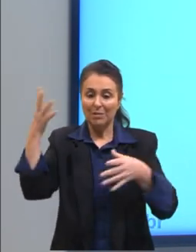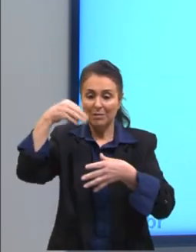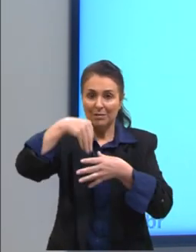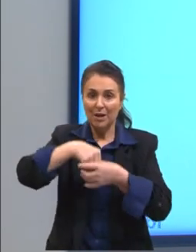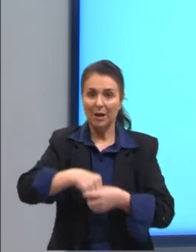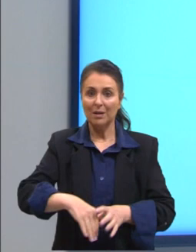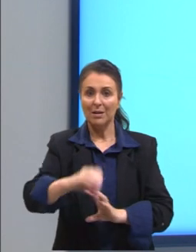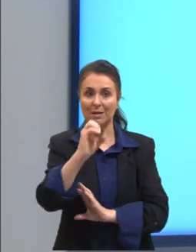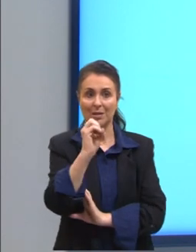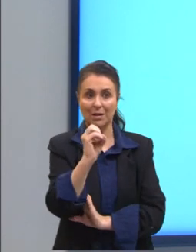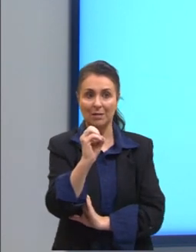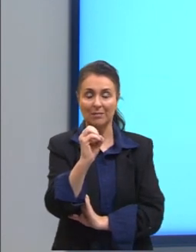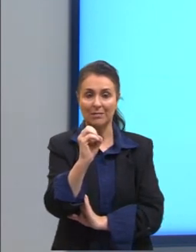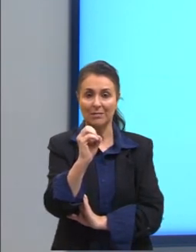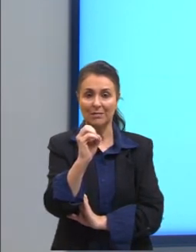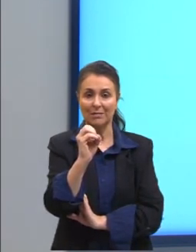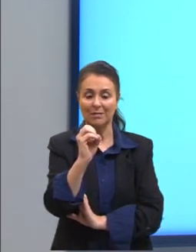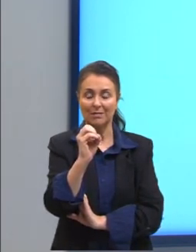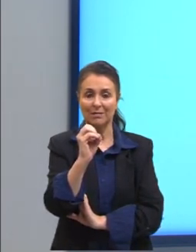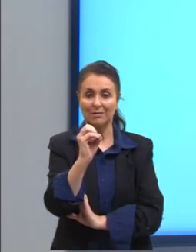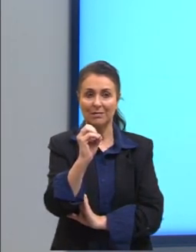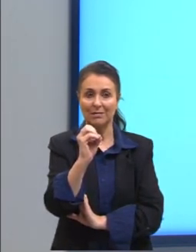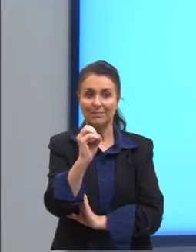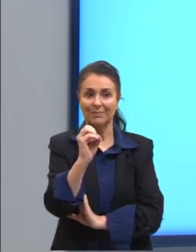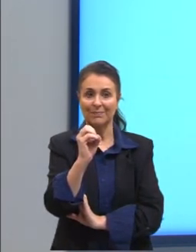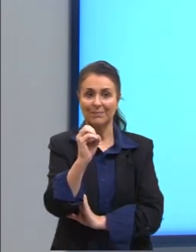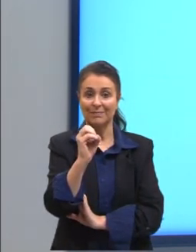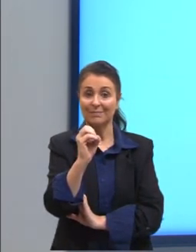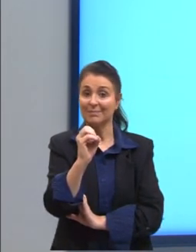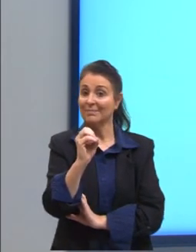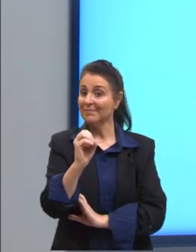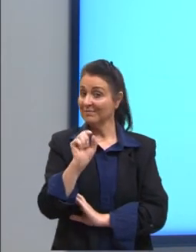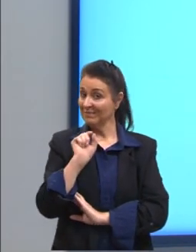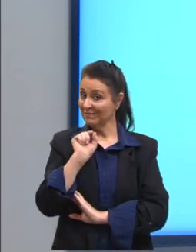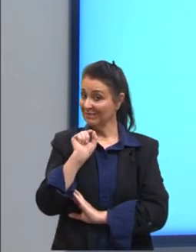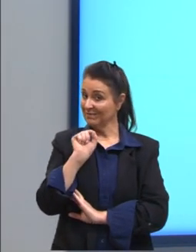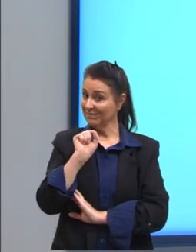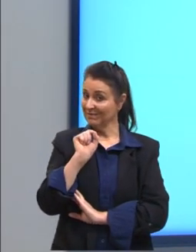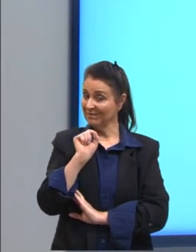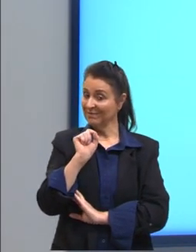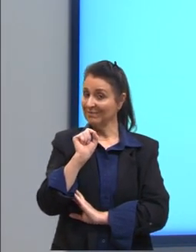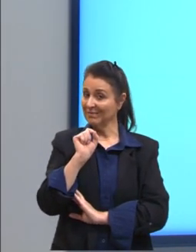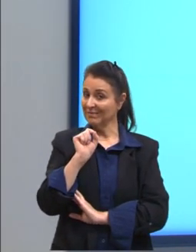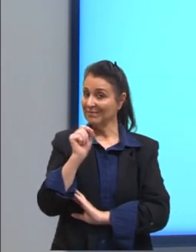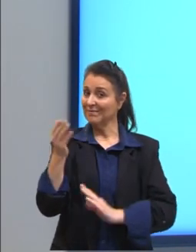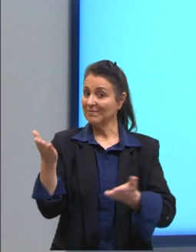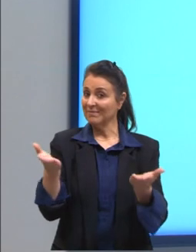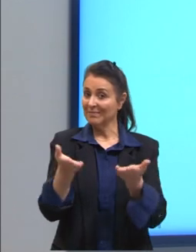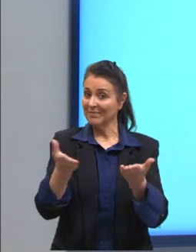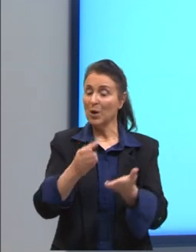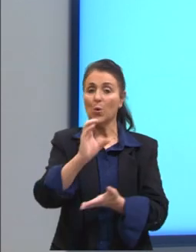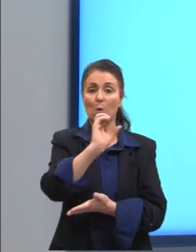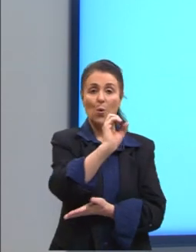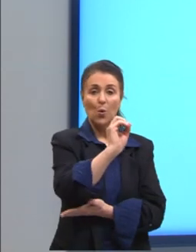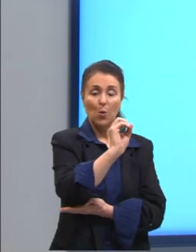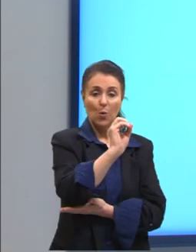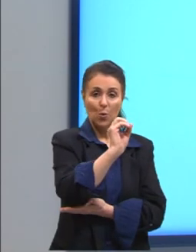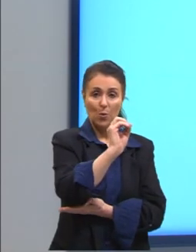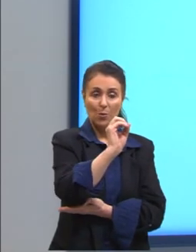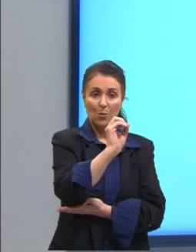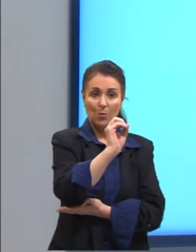sendo zero. E o que acontece? A gente coloca esse zero aqui no lugar da